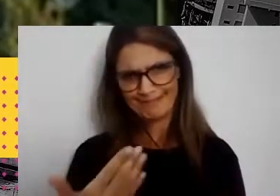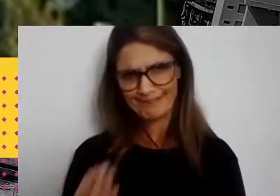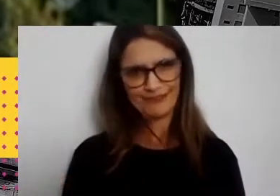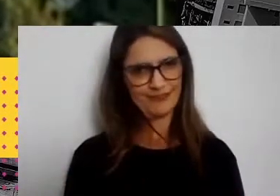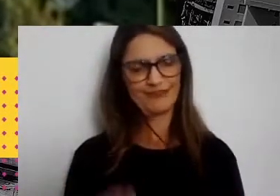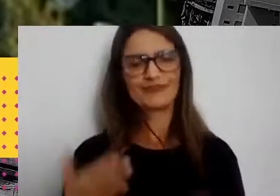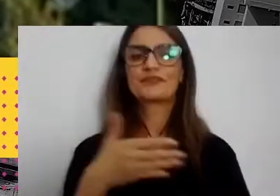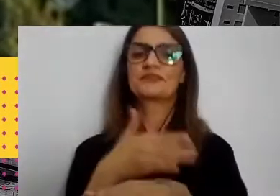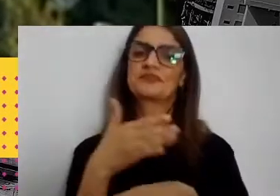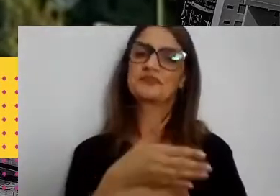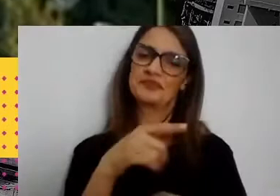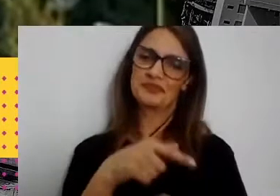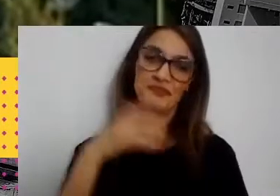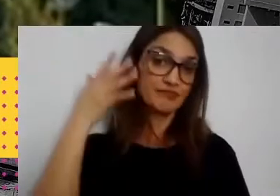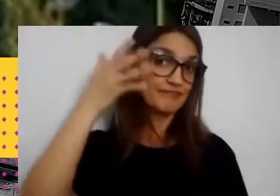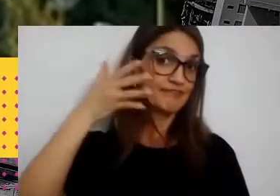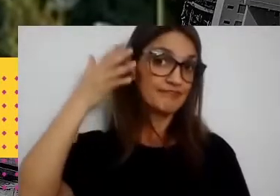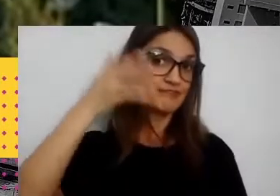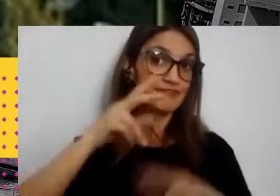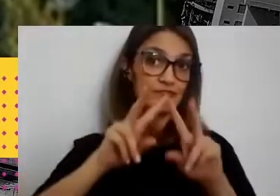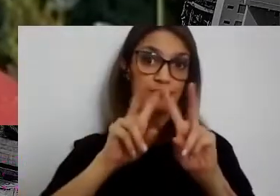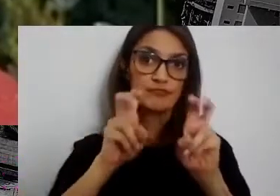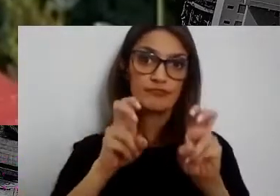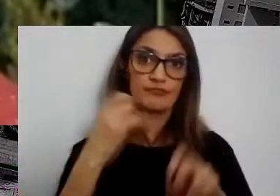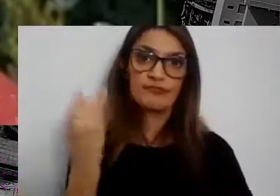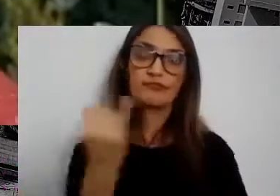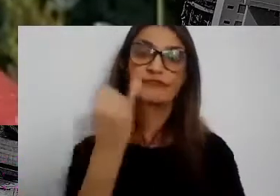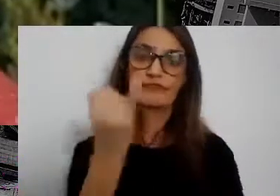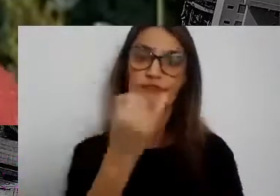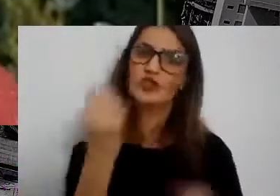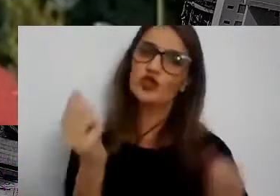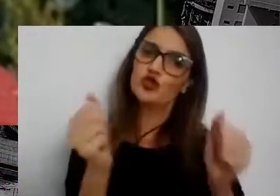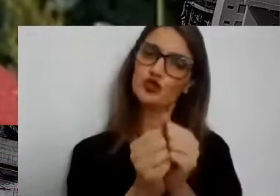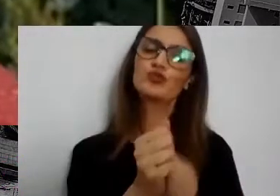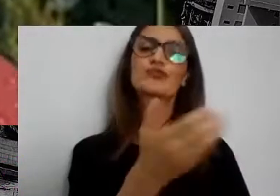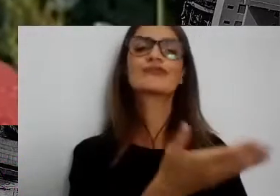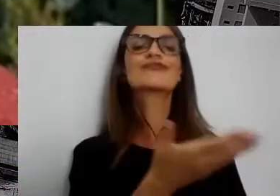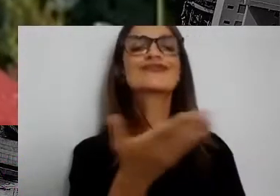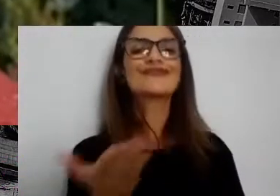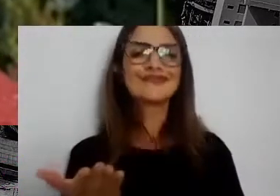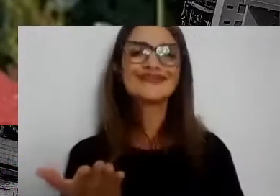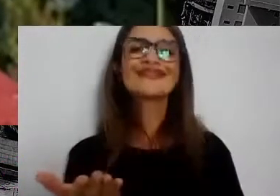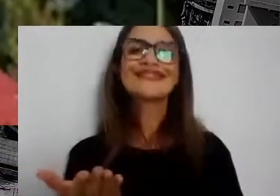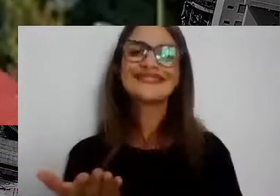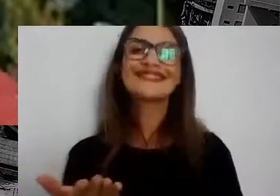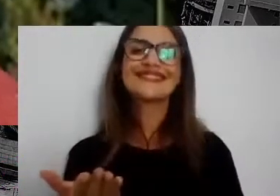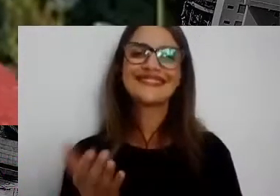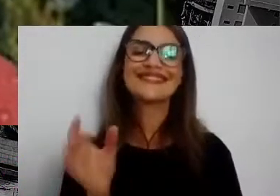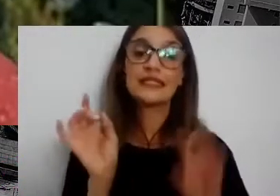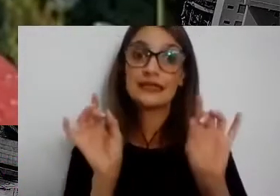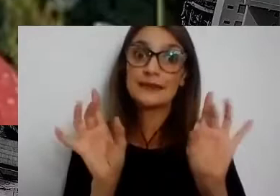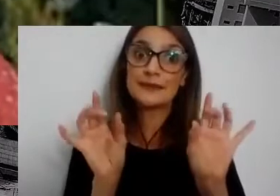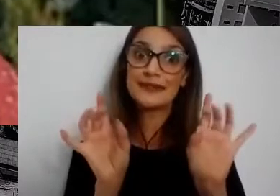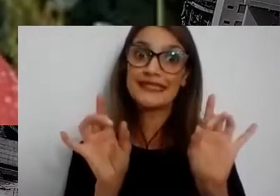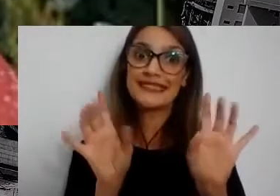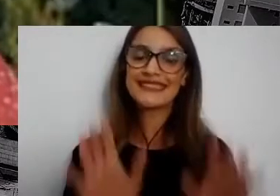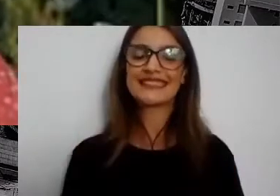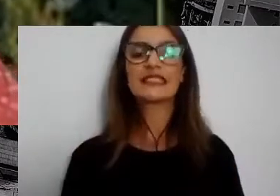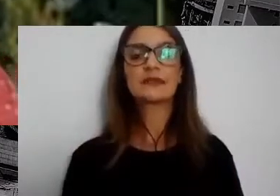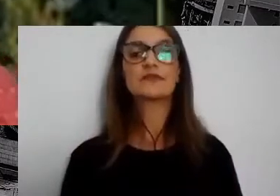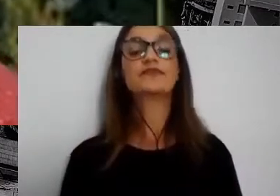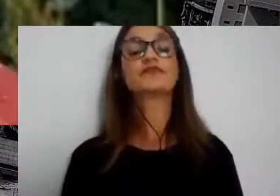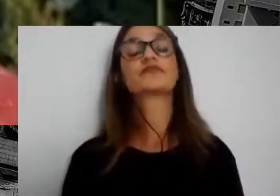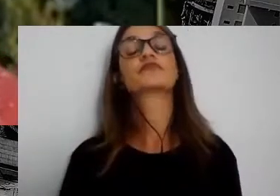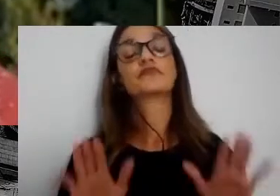de um tema tão importante e com os colegas aqui tão especialistas no assunto. Eu acho que, antes de a gente